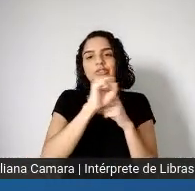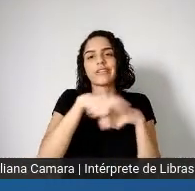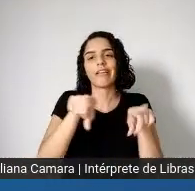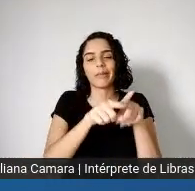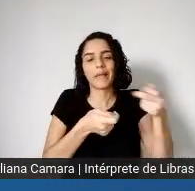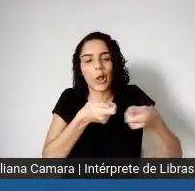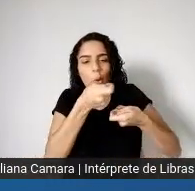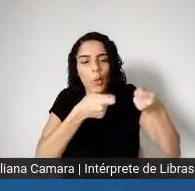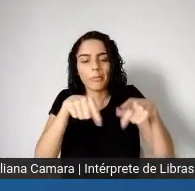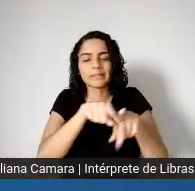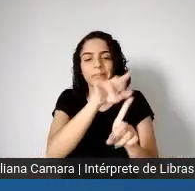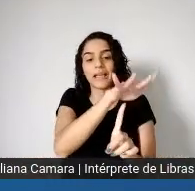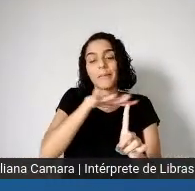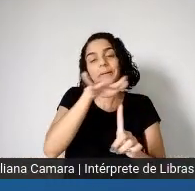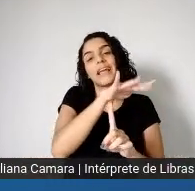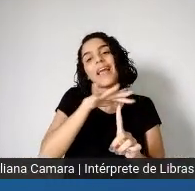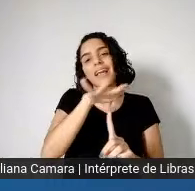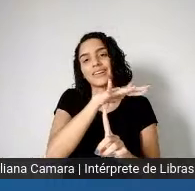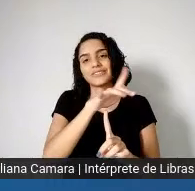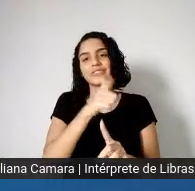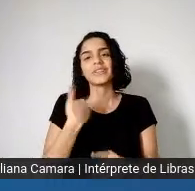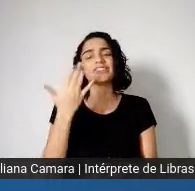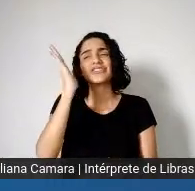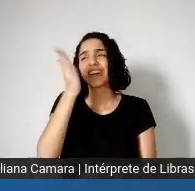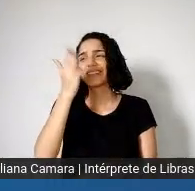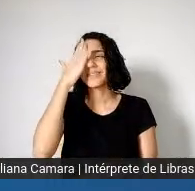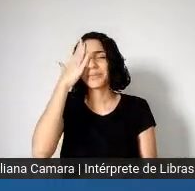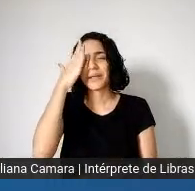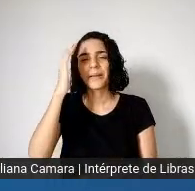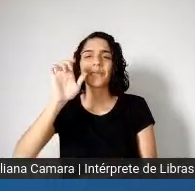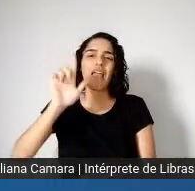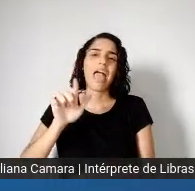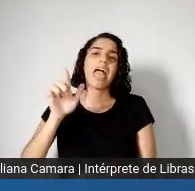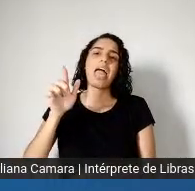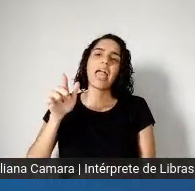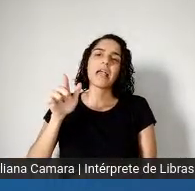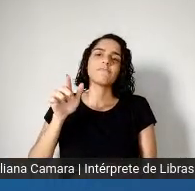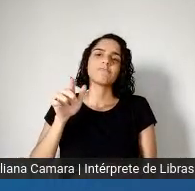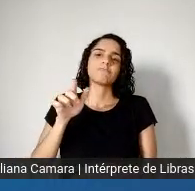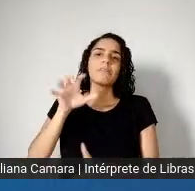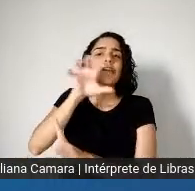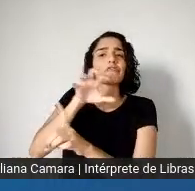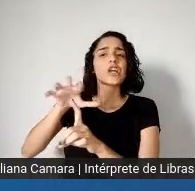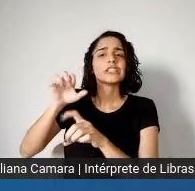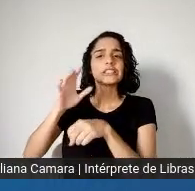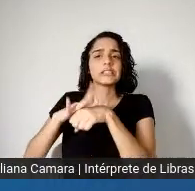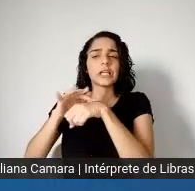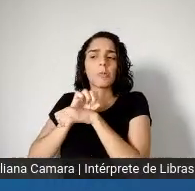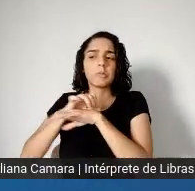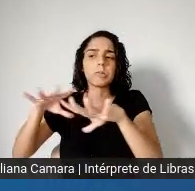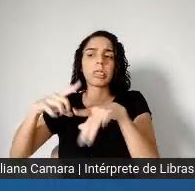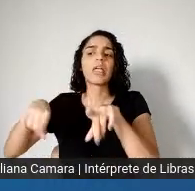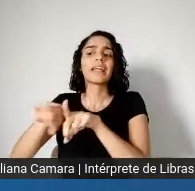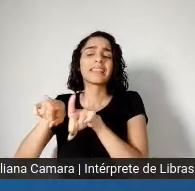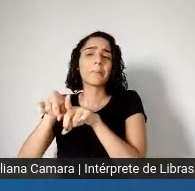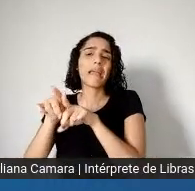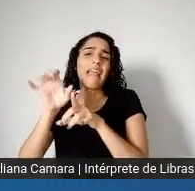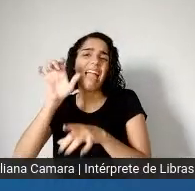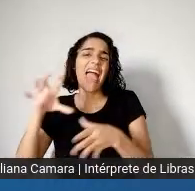da própria pandemia, seja como consequências da pandemia, né, a pandemia está tendo